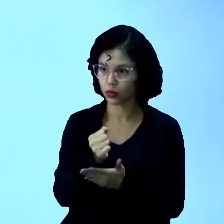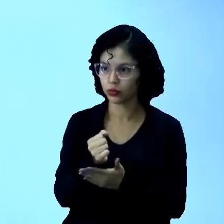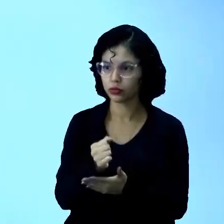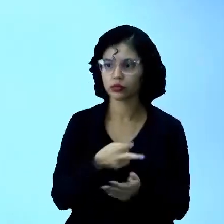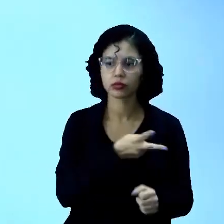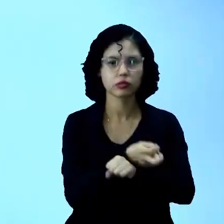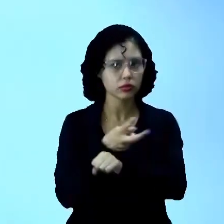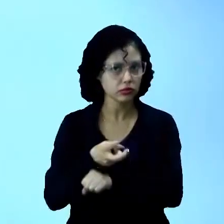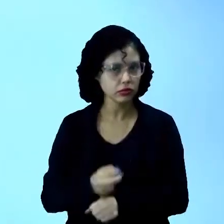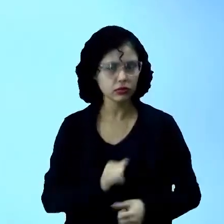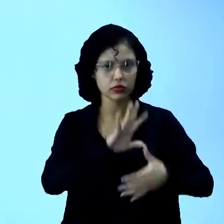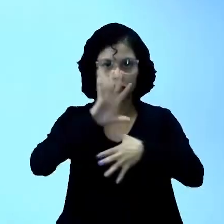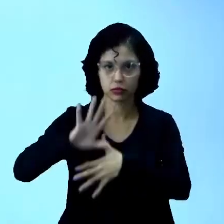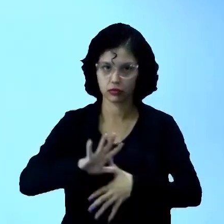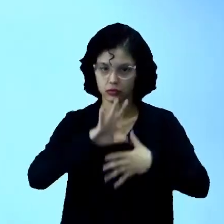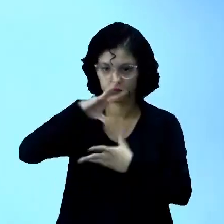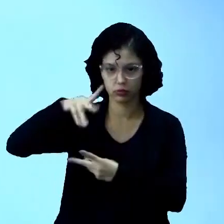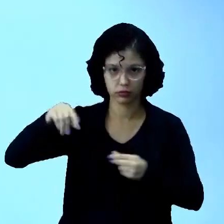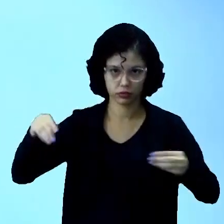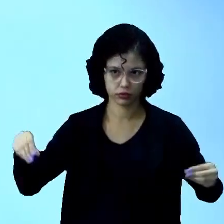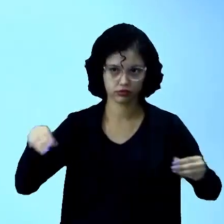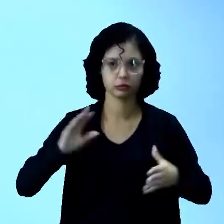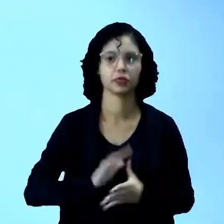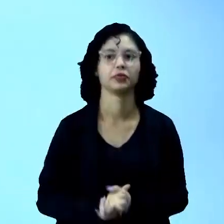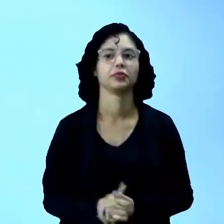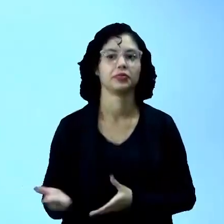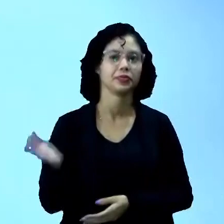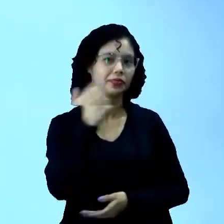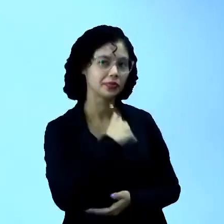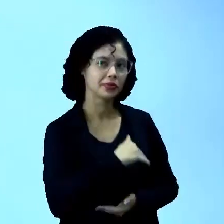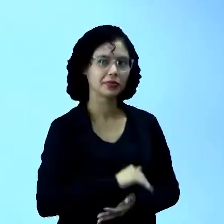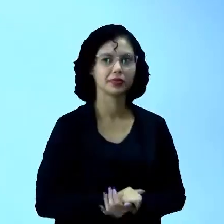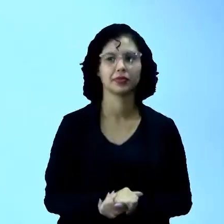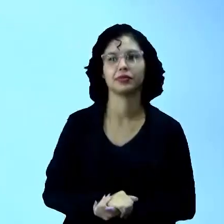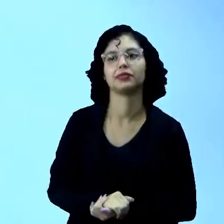exploração da terra na América. Vamos lá?